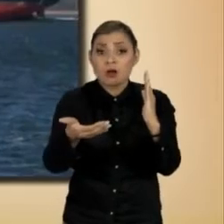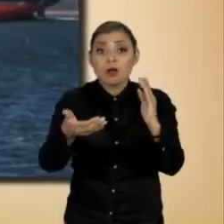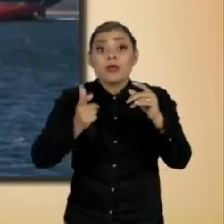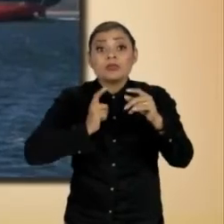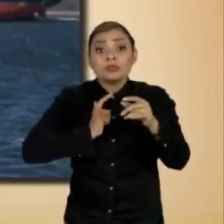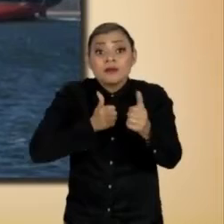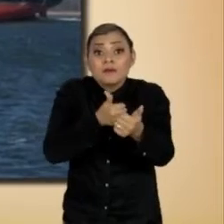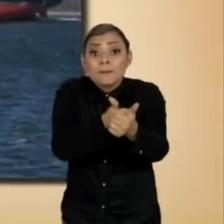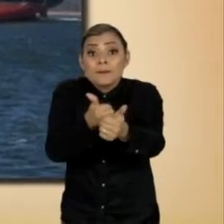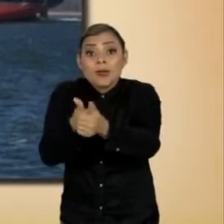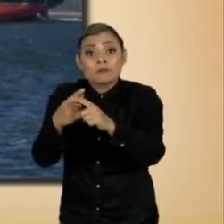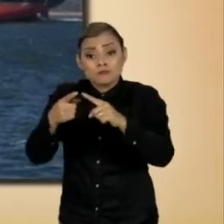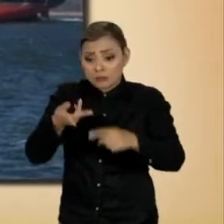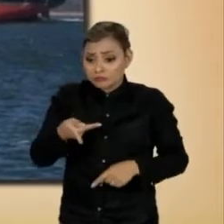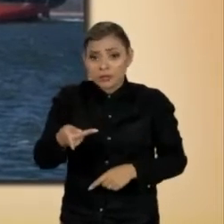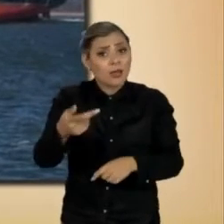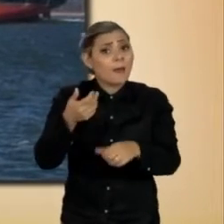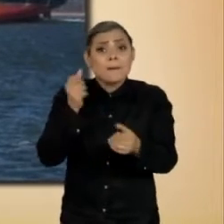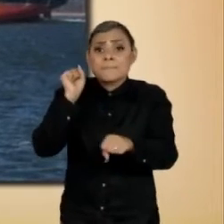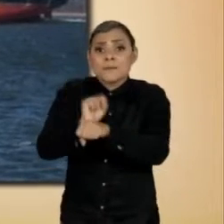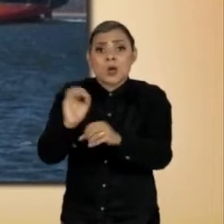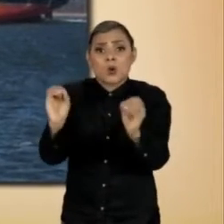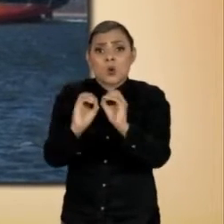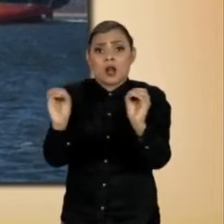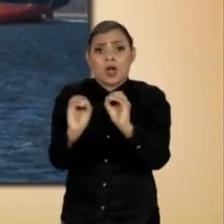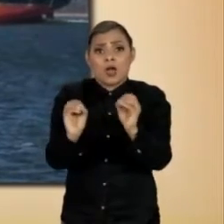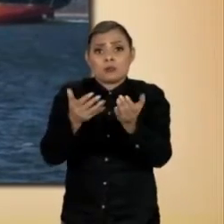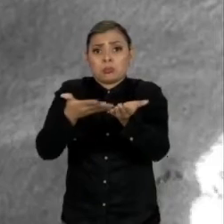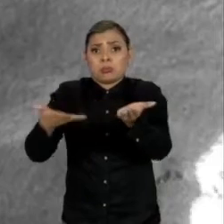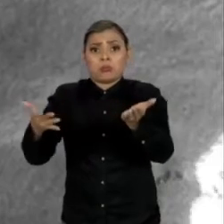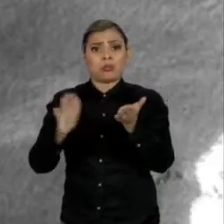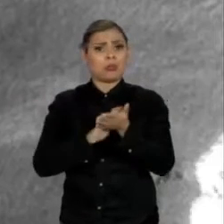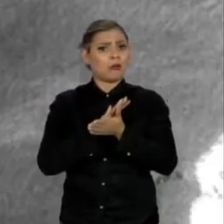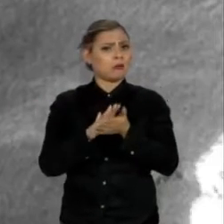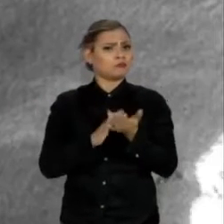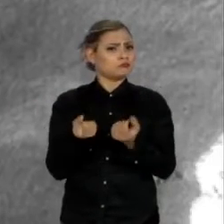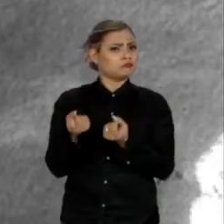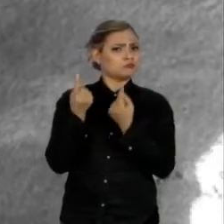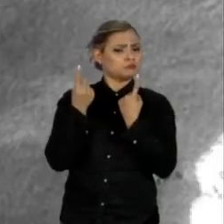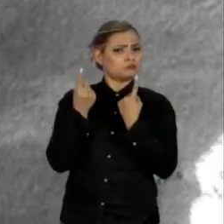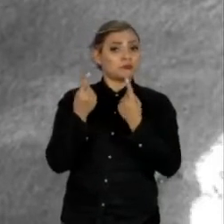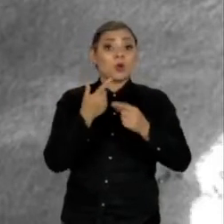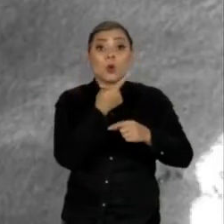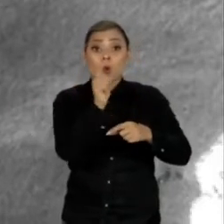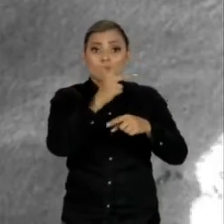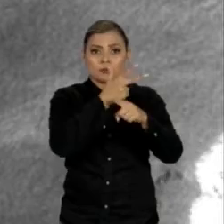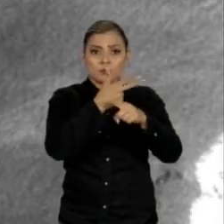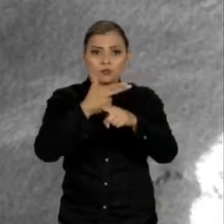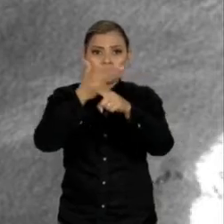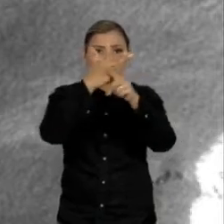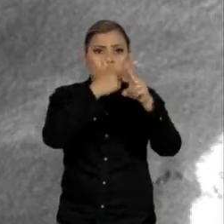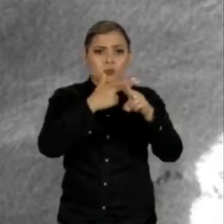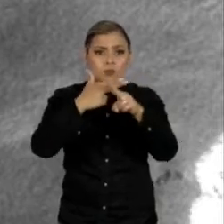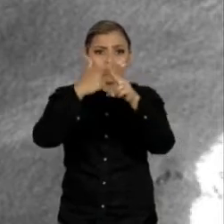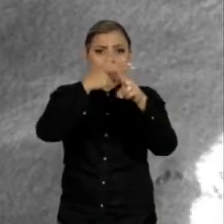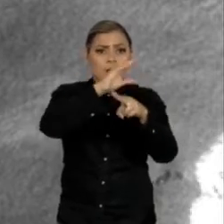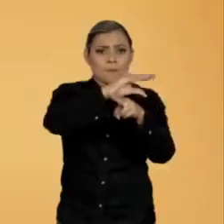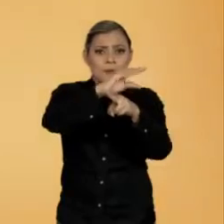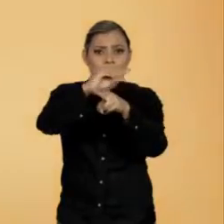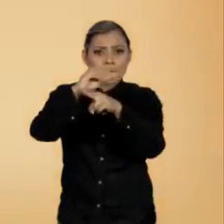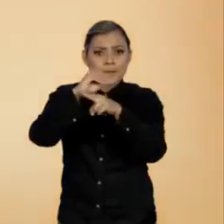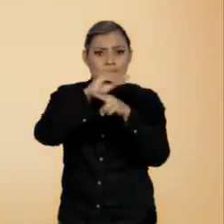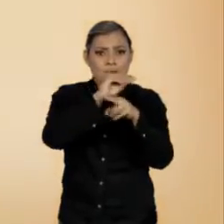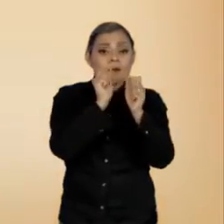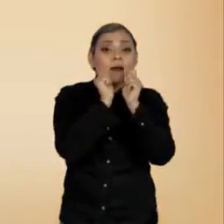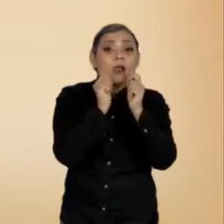constante e não realizou paradas durante o trajeto. Outra imagem, analisada pelos cientistas alagoanos,